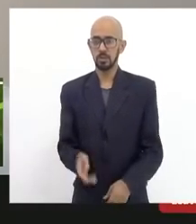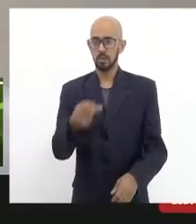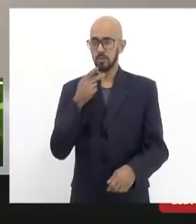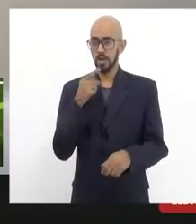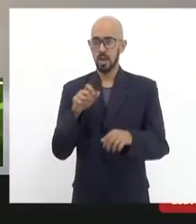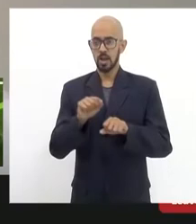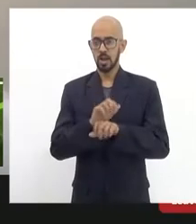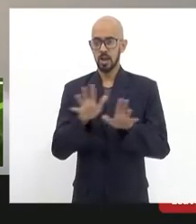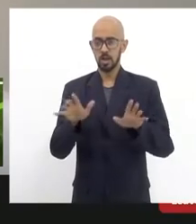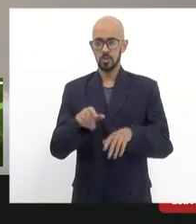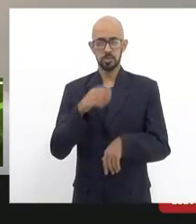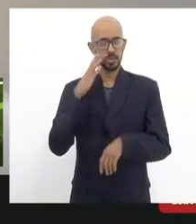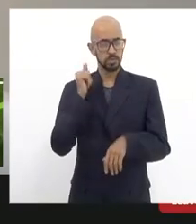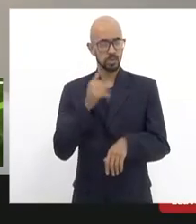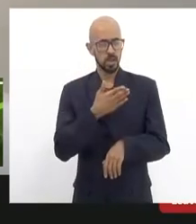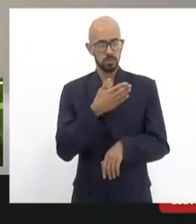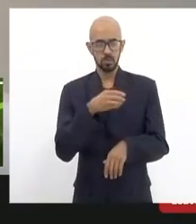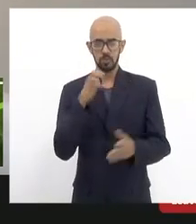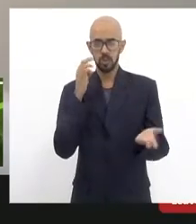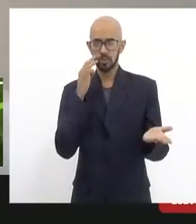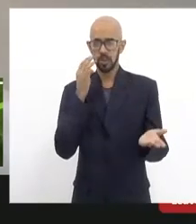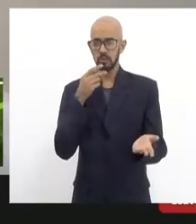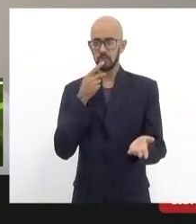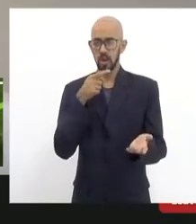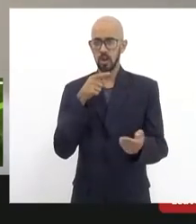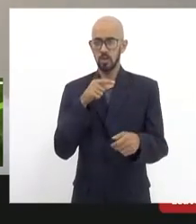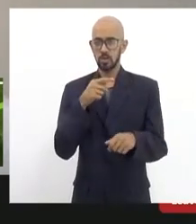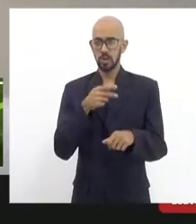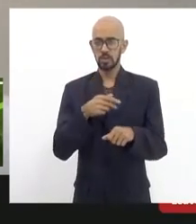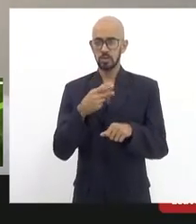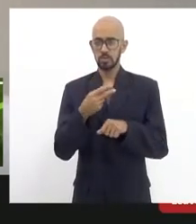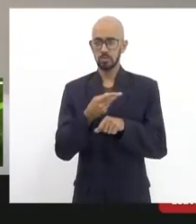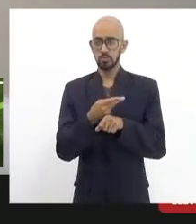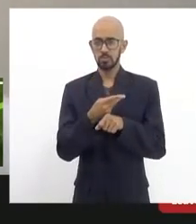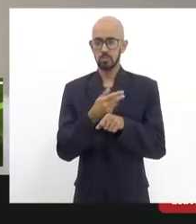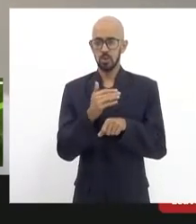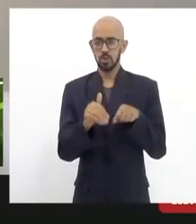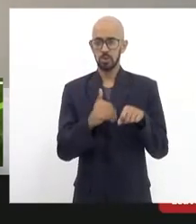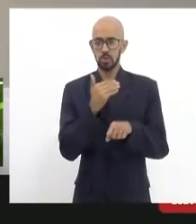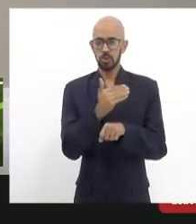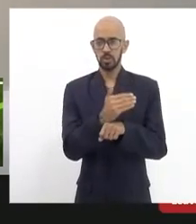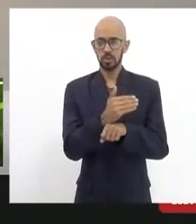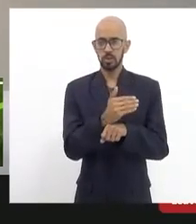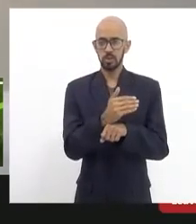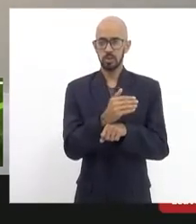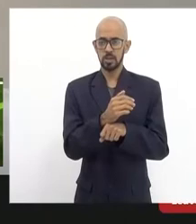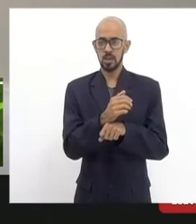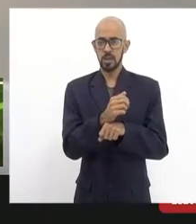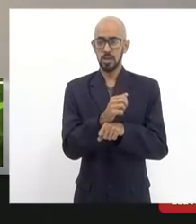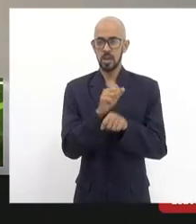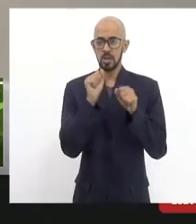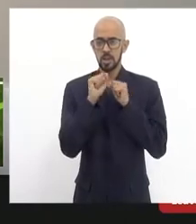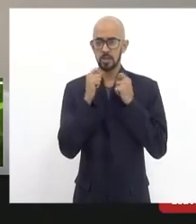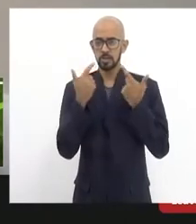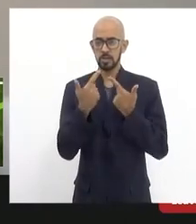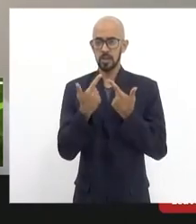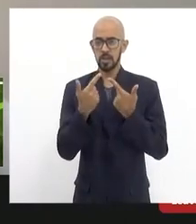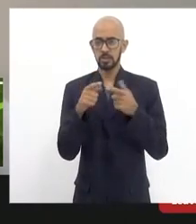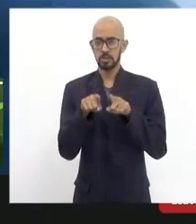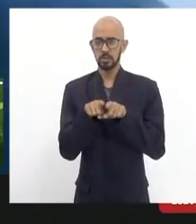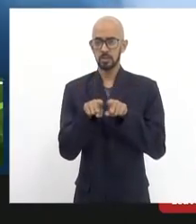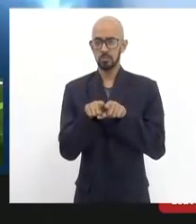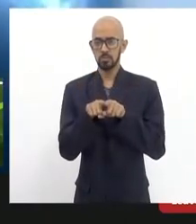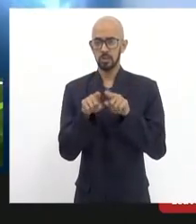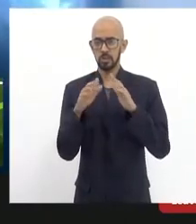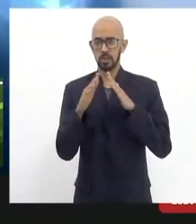Valdeck falou das procuradorias procuradoria da assembleia procuradoria aqui da câmara Valdeck